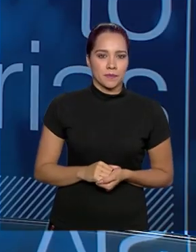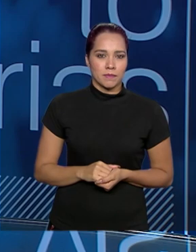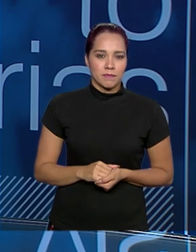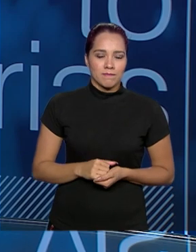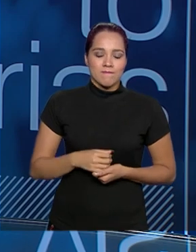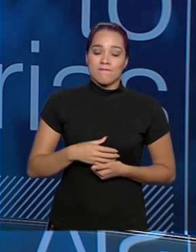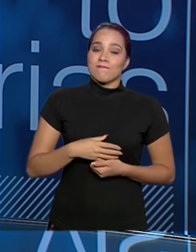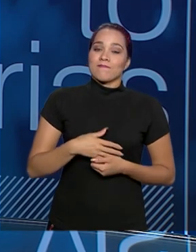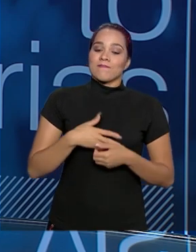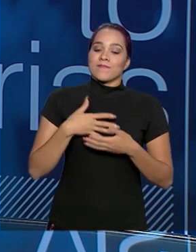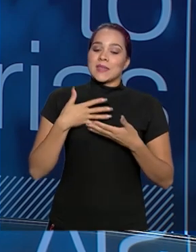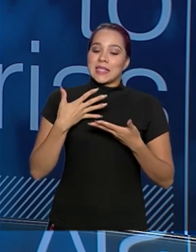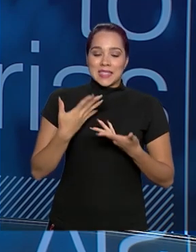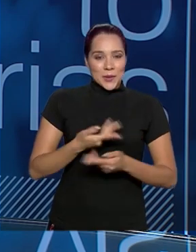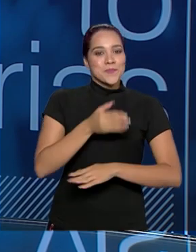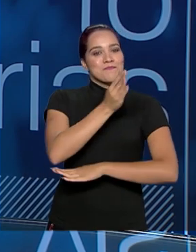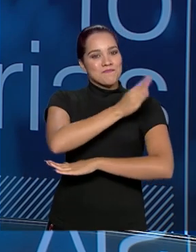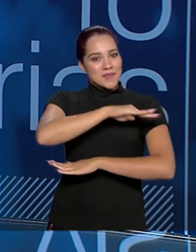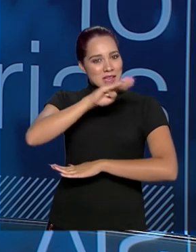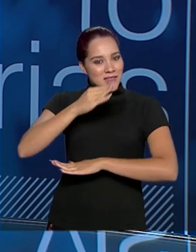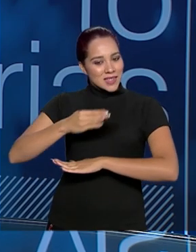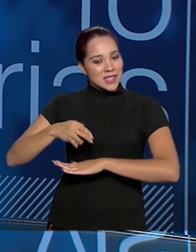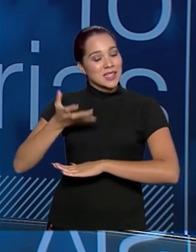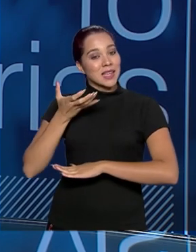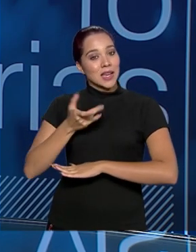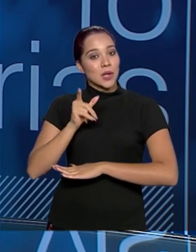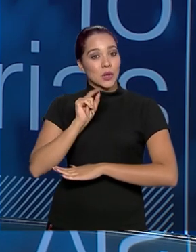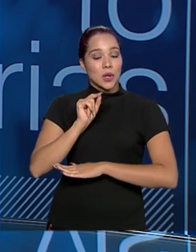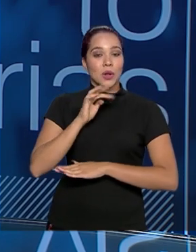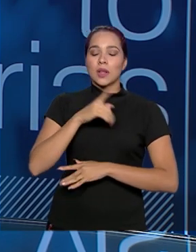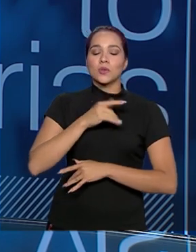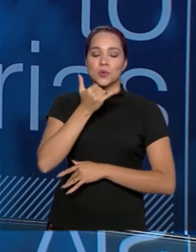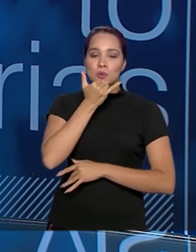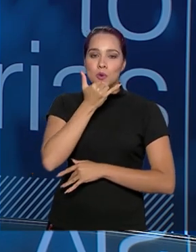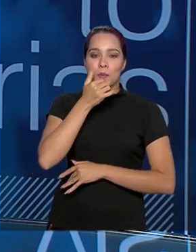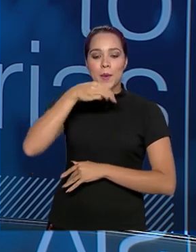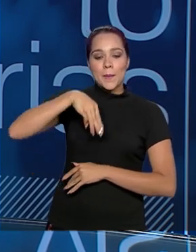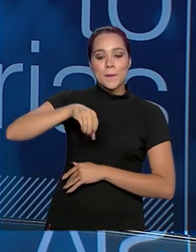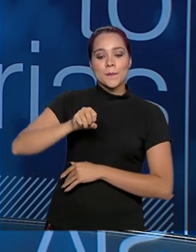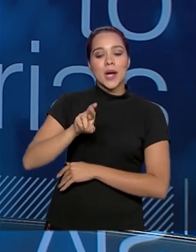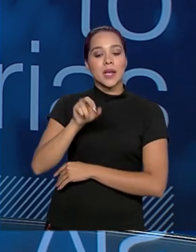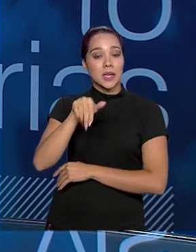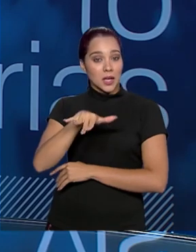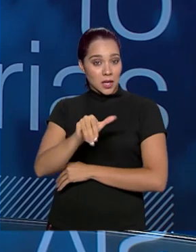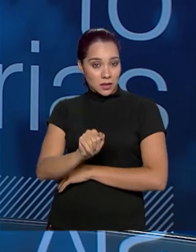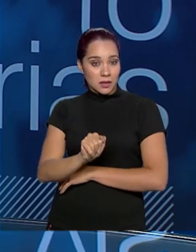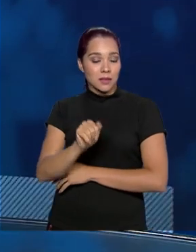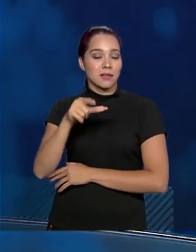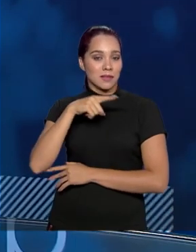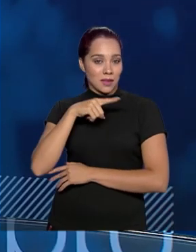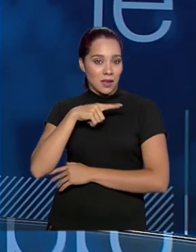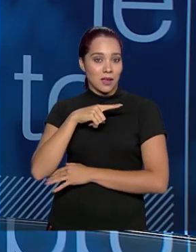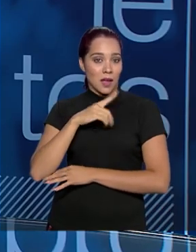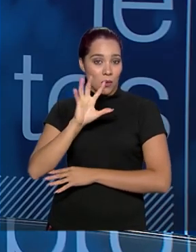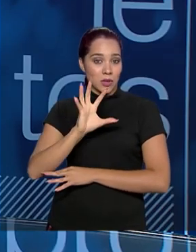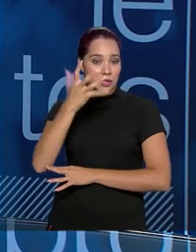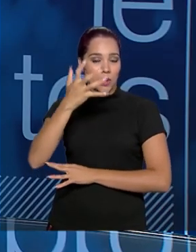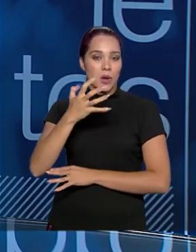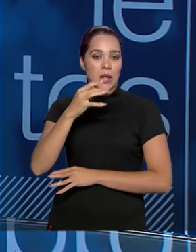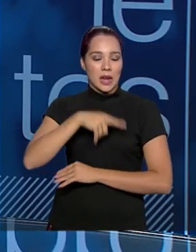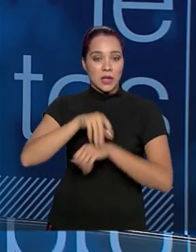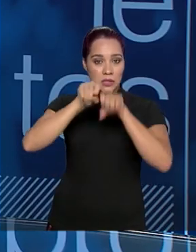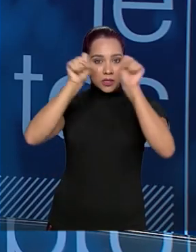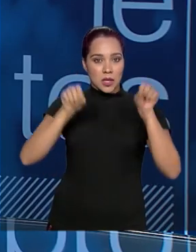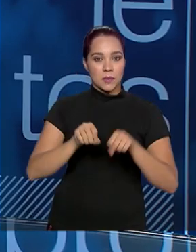Assim, Mariana, querendo ou não, houve um aprendizado após Mariana. Por exemplo, esse sistema, SIG-BM, quando aconteceu Mariana, ele não existia.